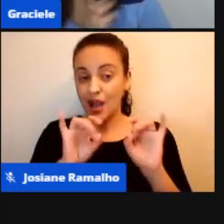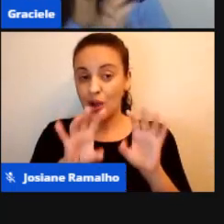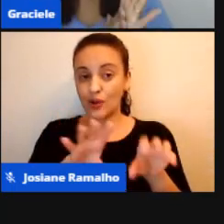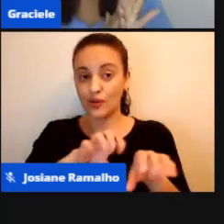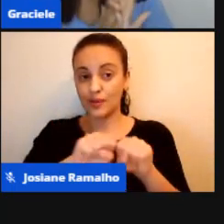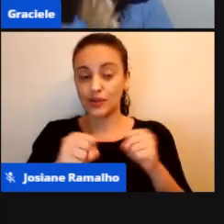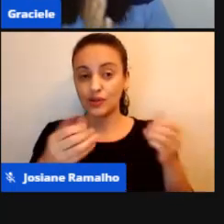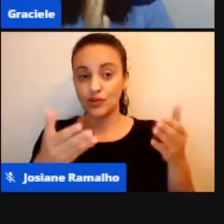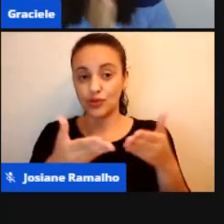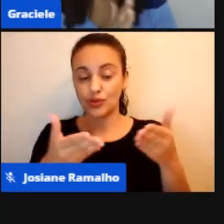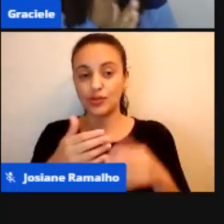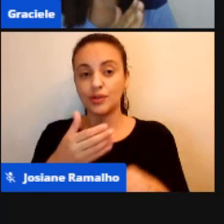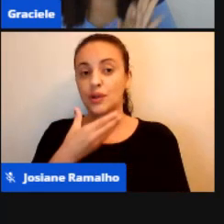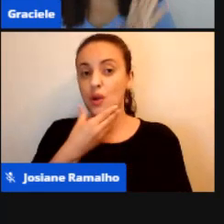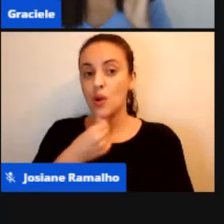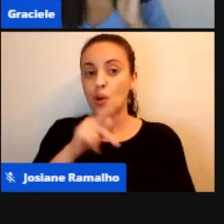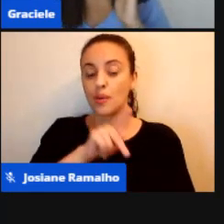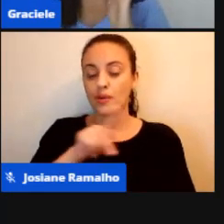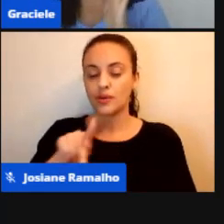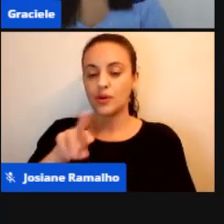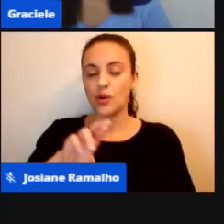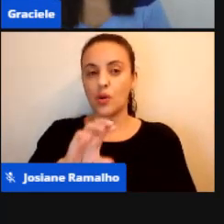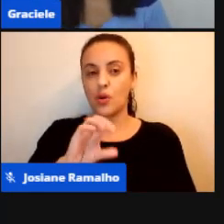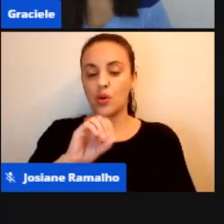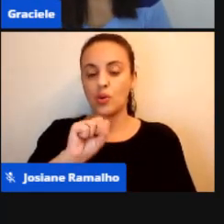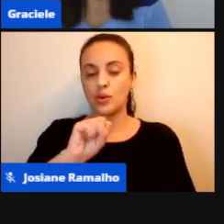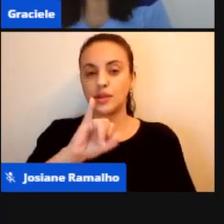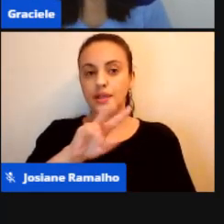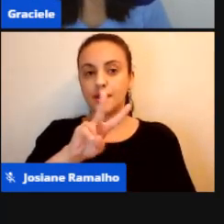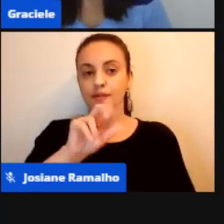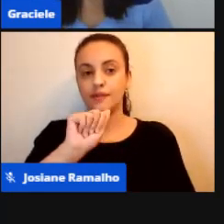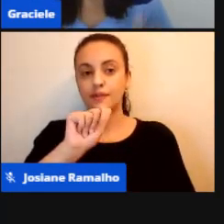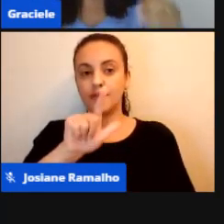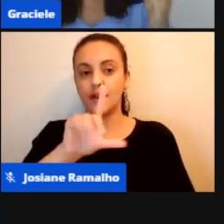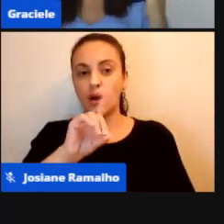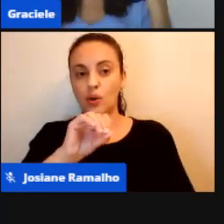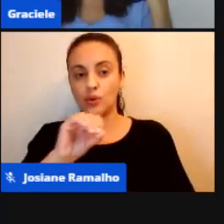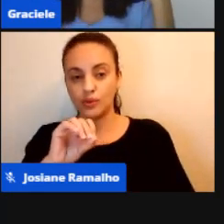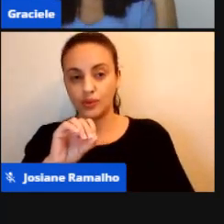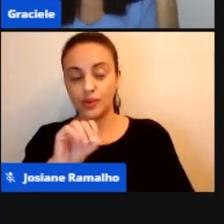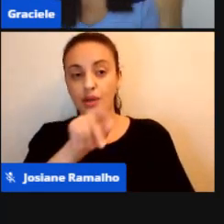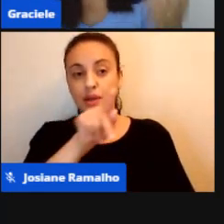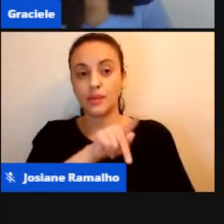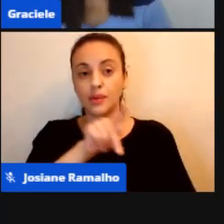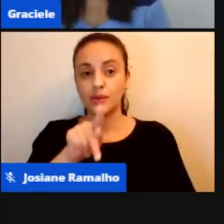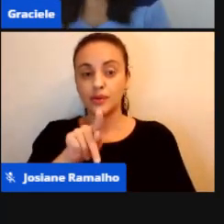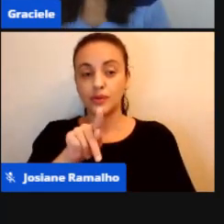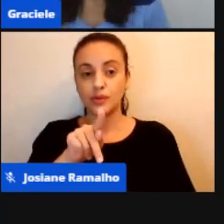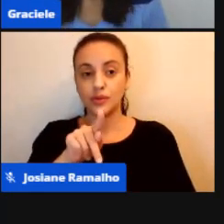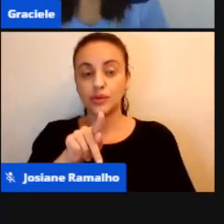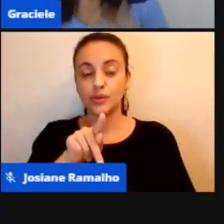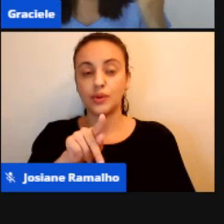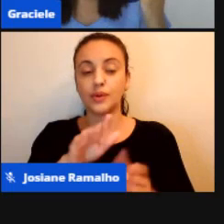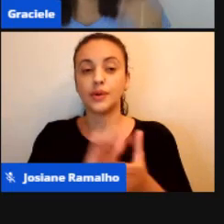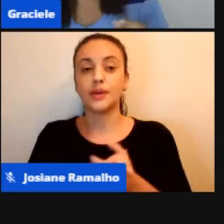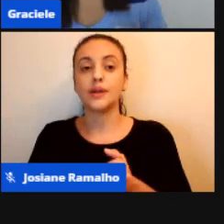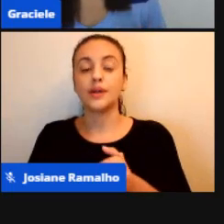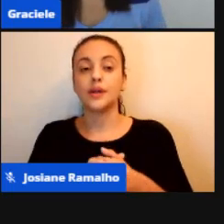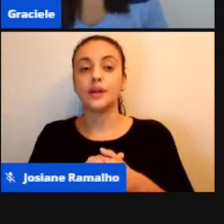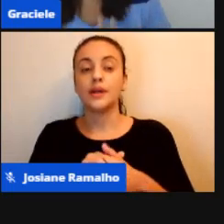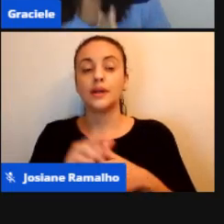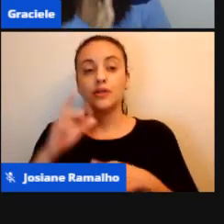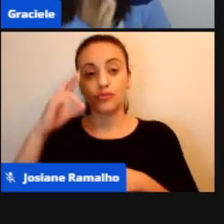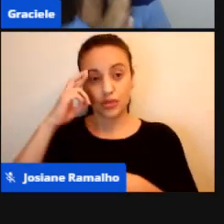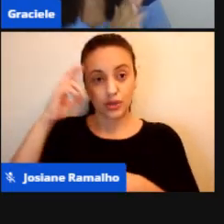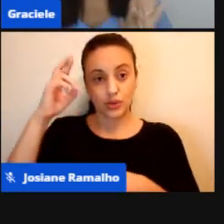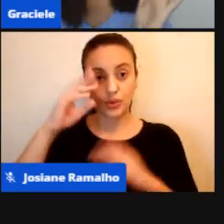hoje, que é o professor Rosivaldo Alves de Oliveira, professor especialista, diretor